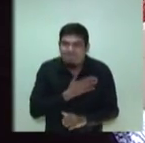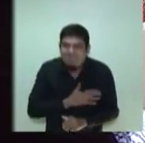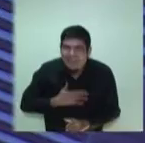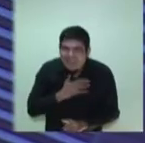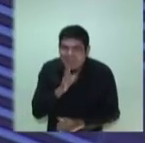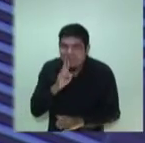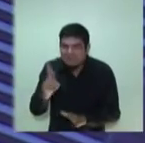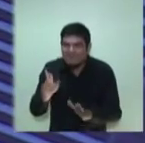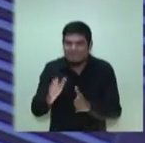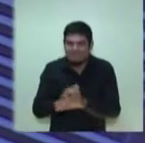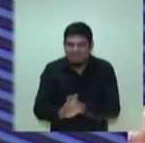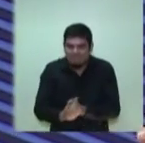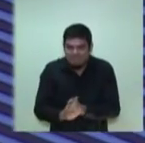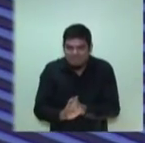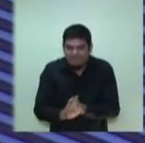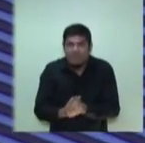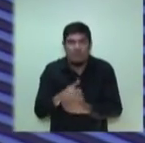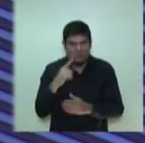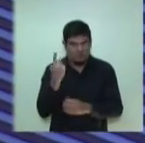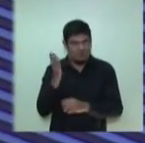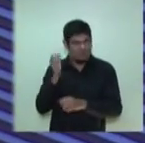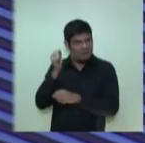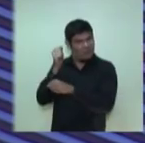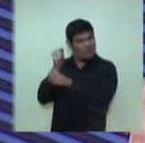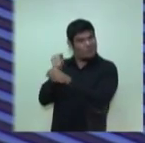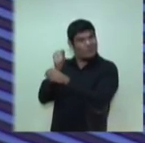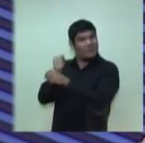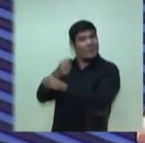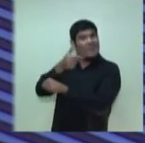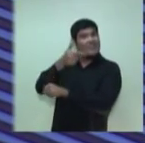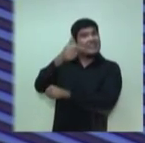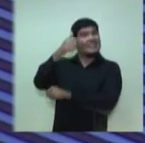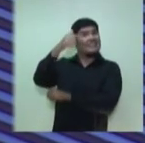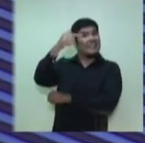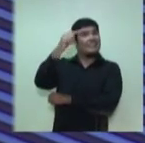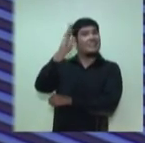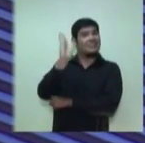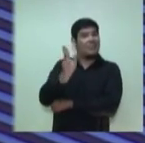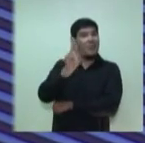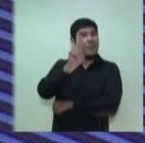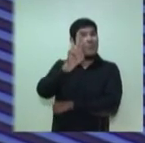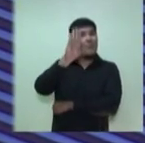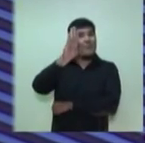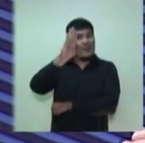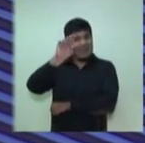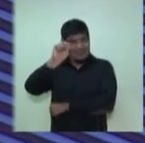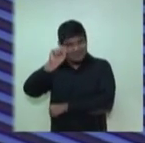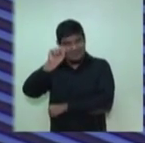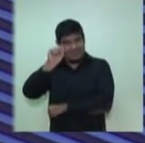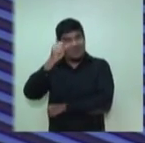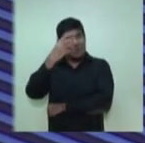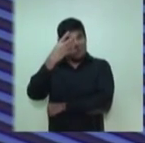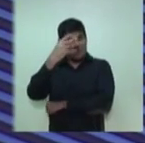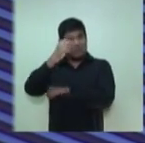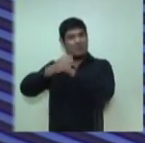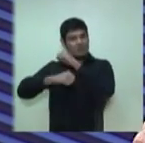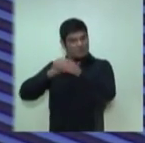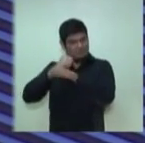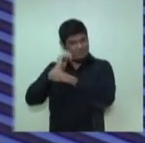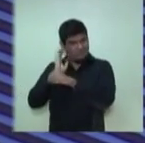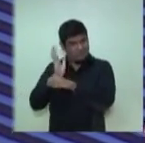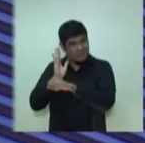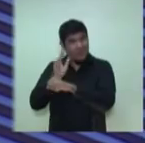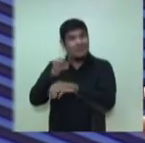responder. Nós construímos 27 novas unidades básicas de saúde nesses quase quatro anos de governo. E